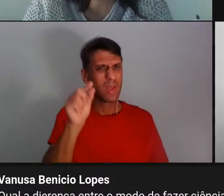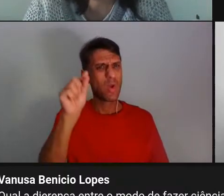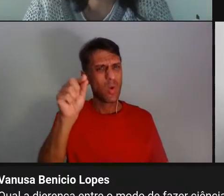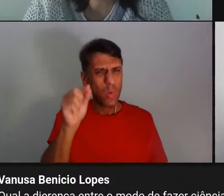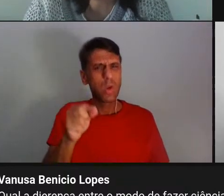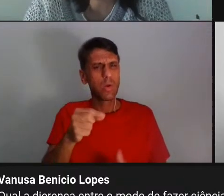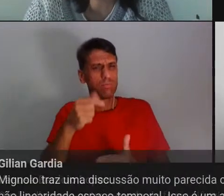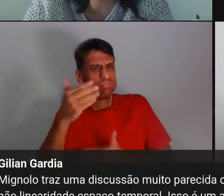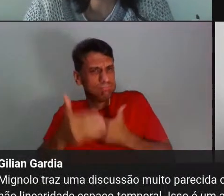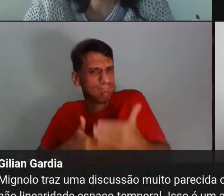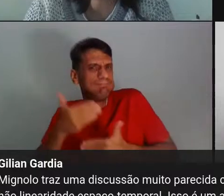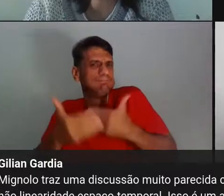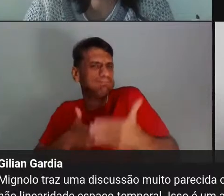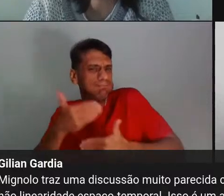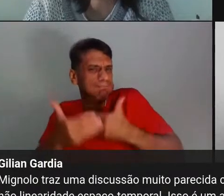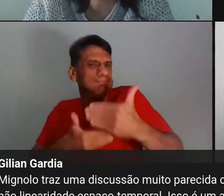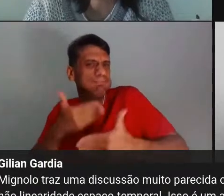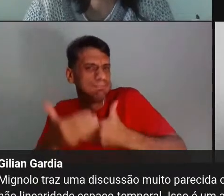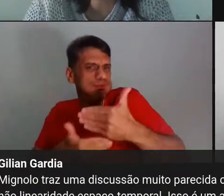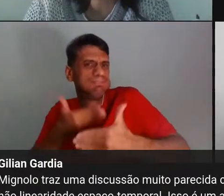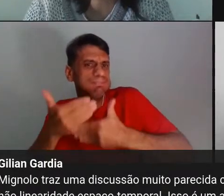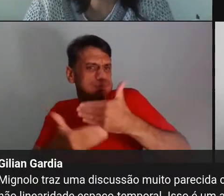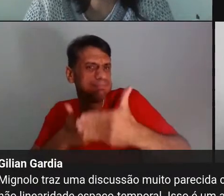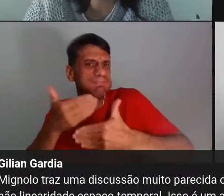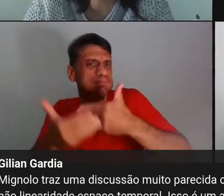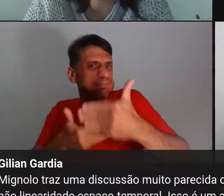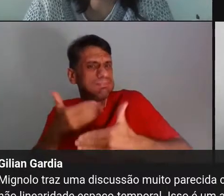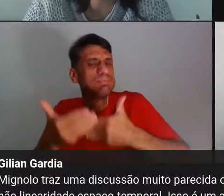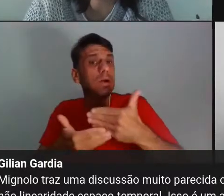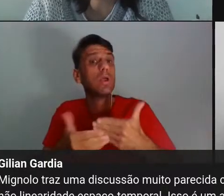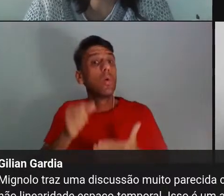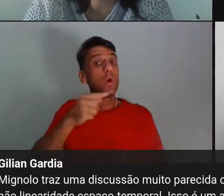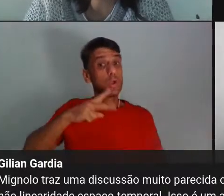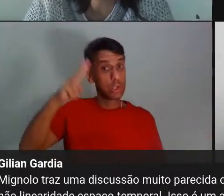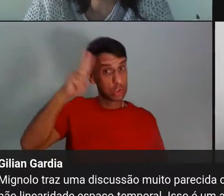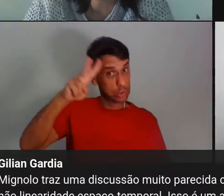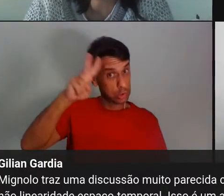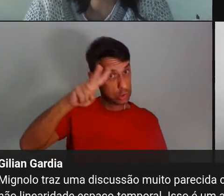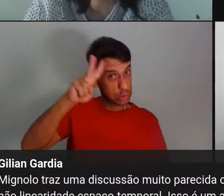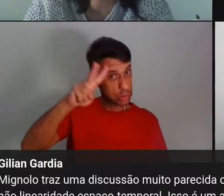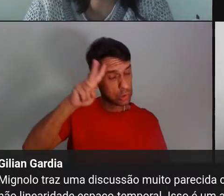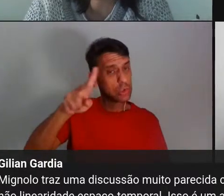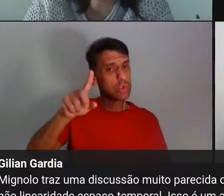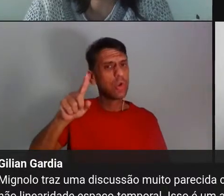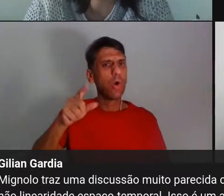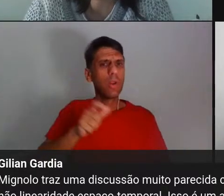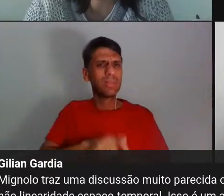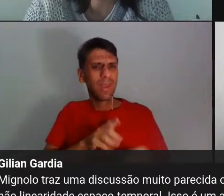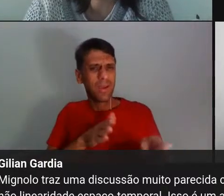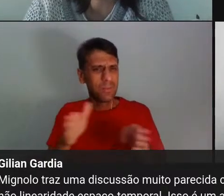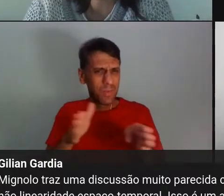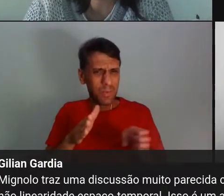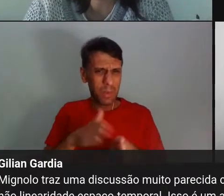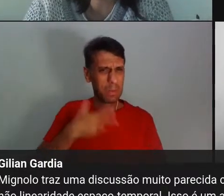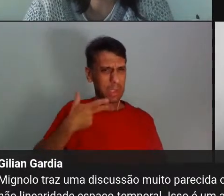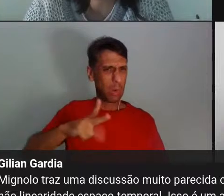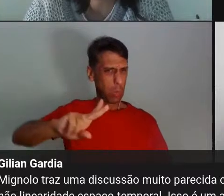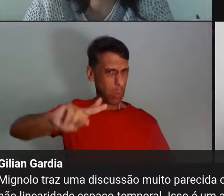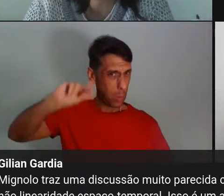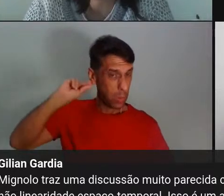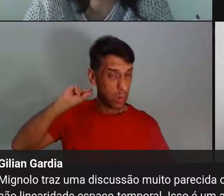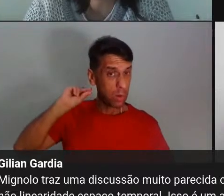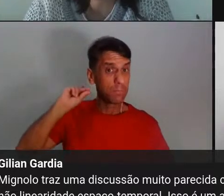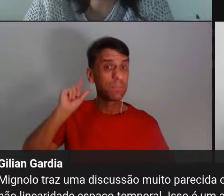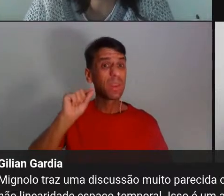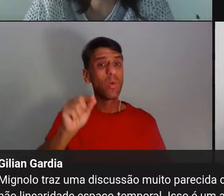caminhada, né? Que trazem essa história e essa temporalidade, espacialidade ancestral. E as pontas de